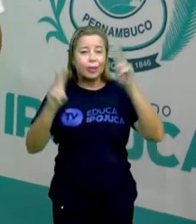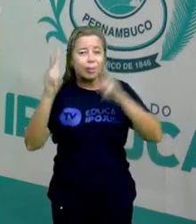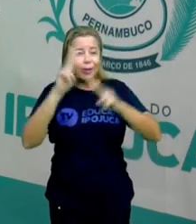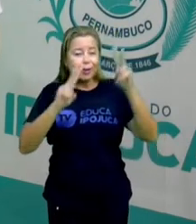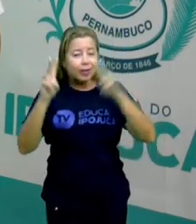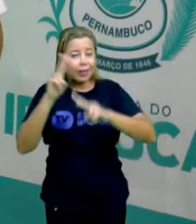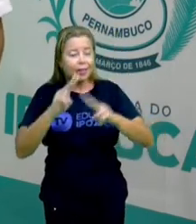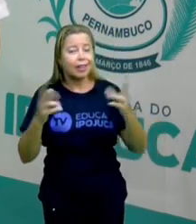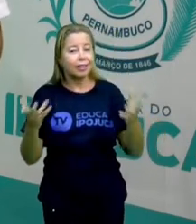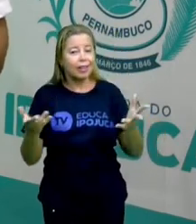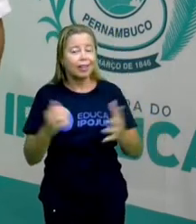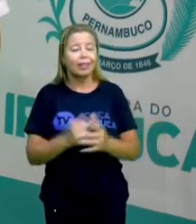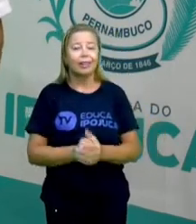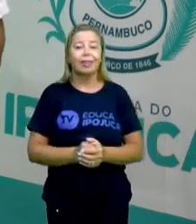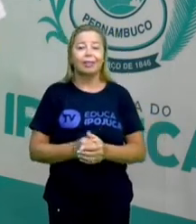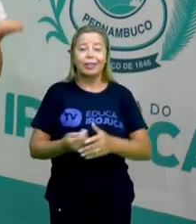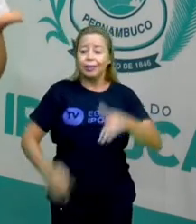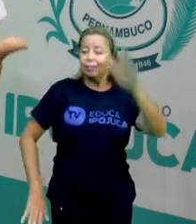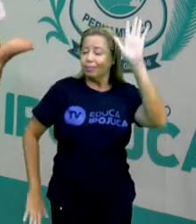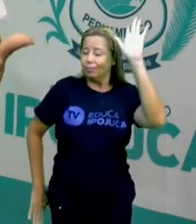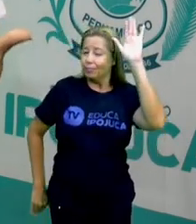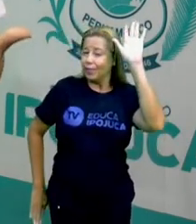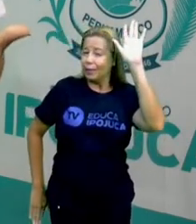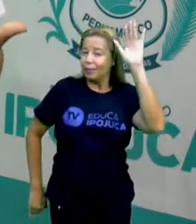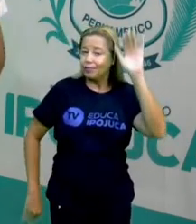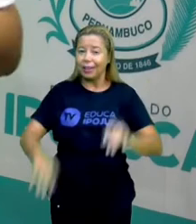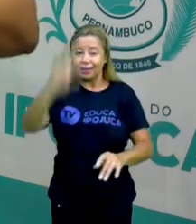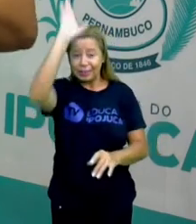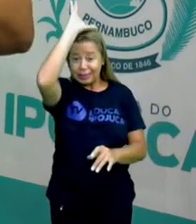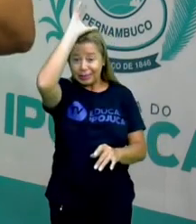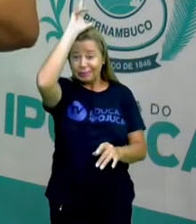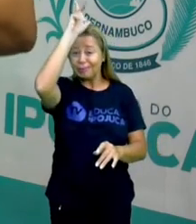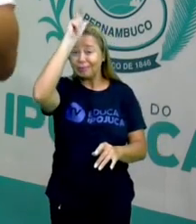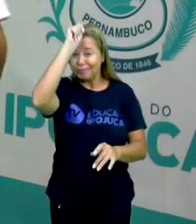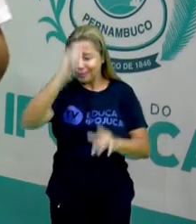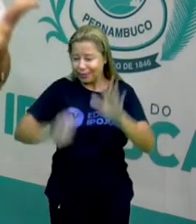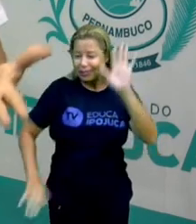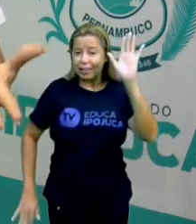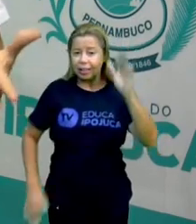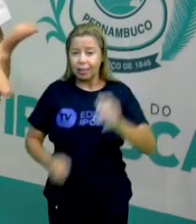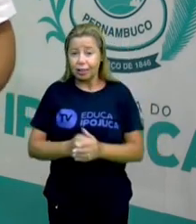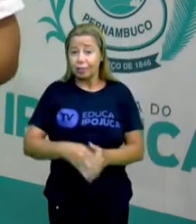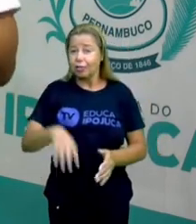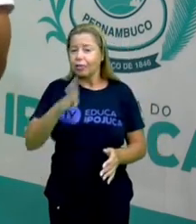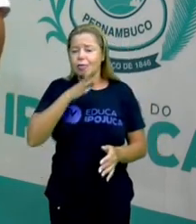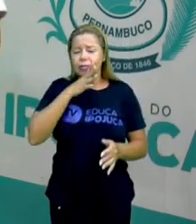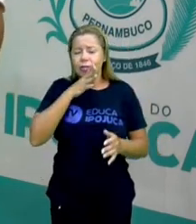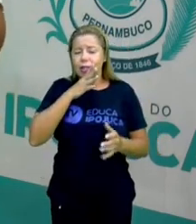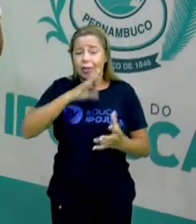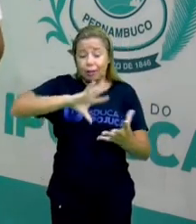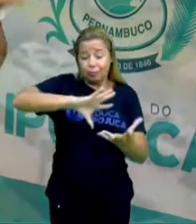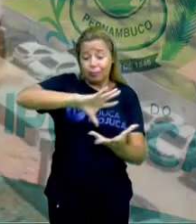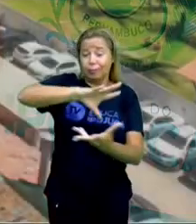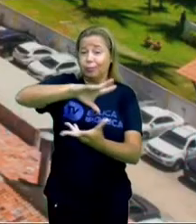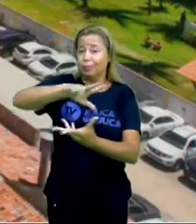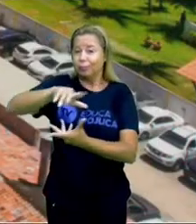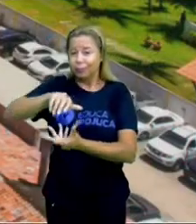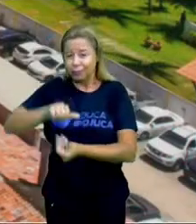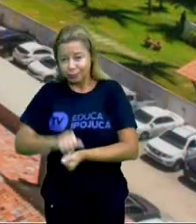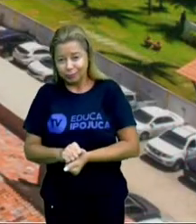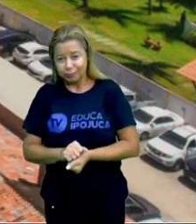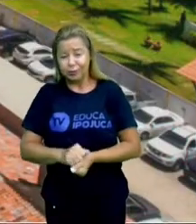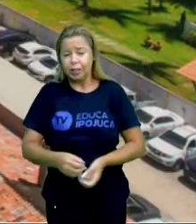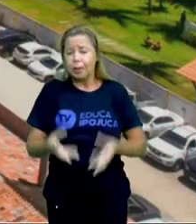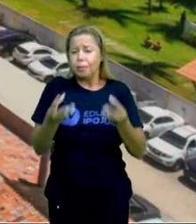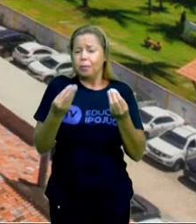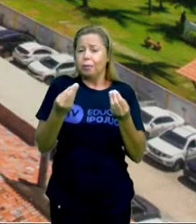da nossa cidade, que é a nossa praia de Porto de Galinhas, conhecida mundialmente e que atrai todos os dias